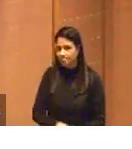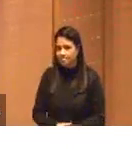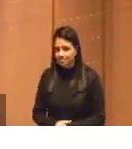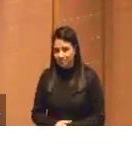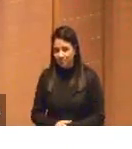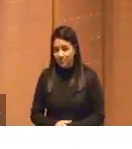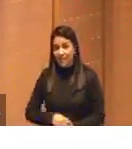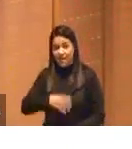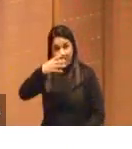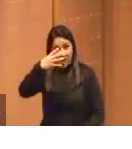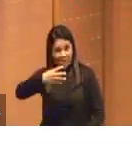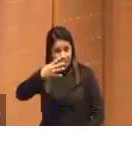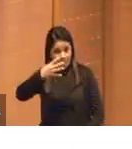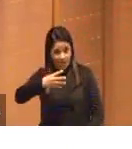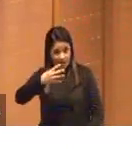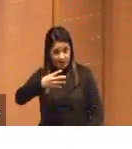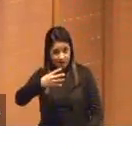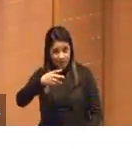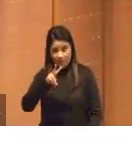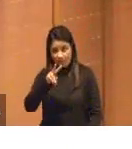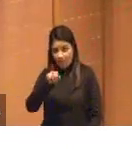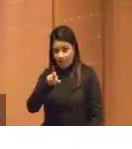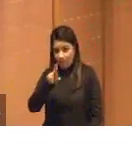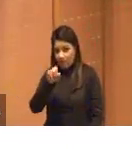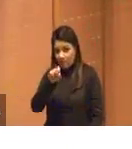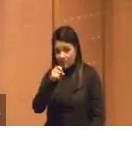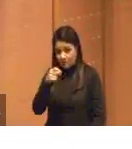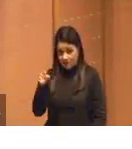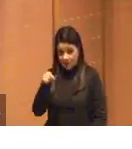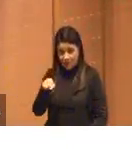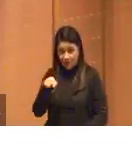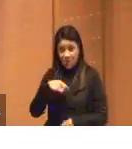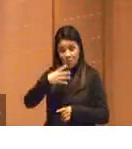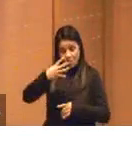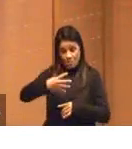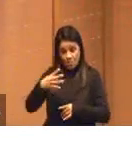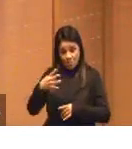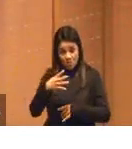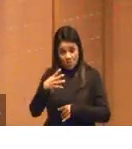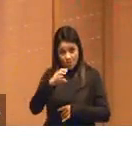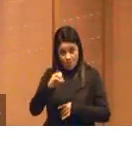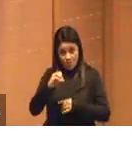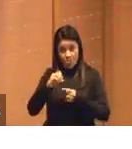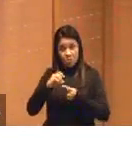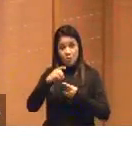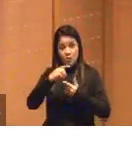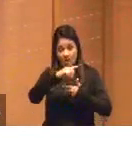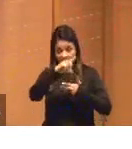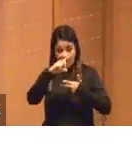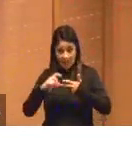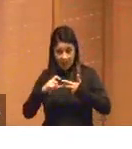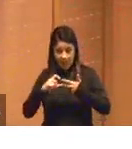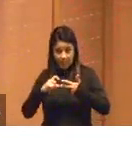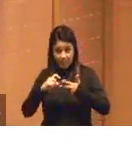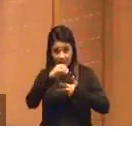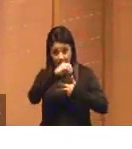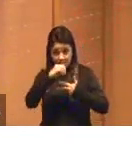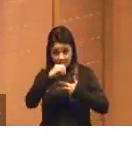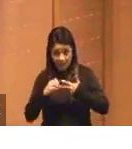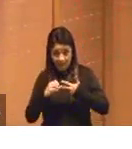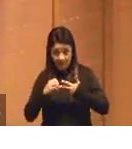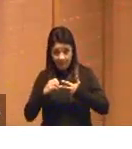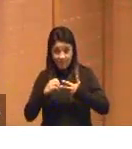Se a 4 já ficaria em 40º lugar no nosso vestibular, no nosso Enem, perdão, onde vai ficar a 5?